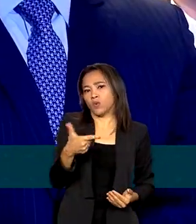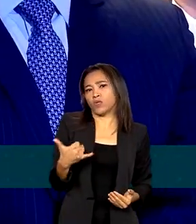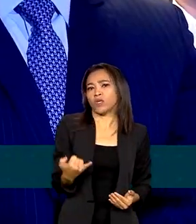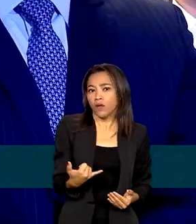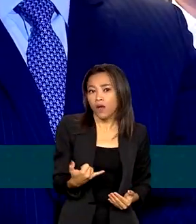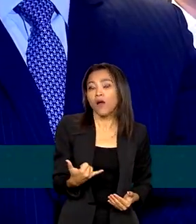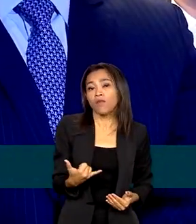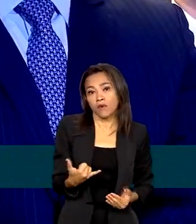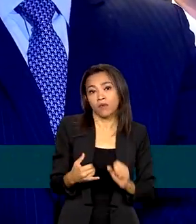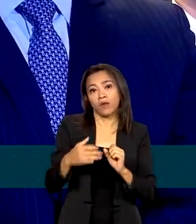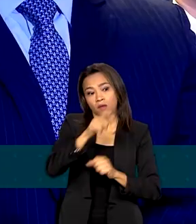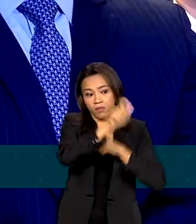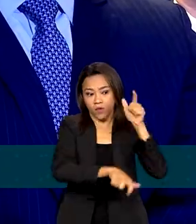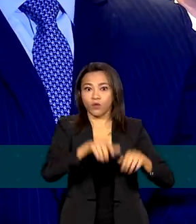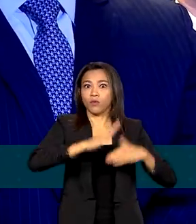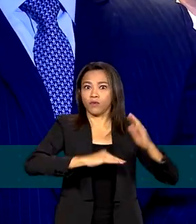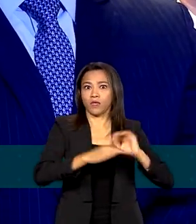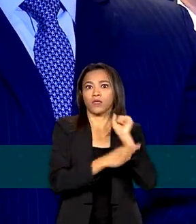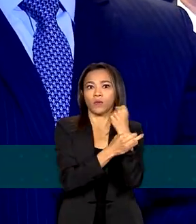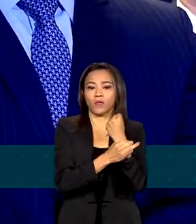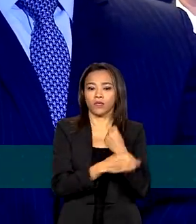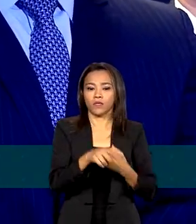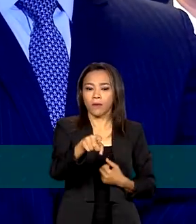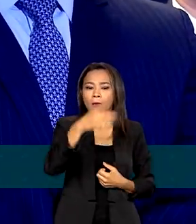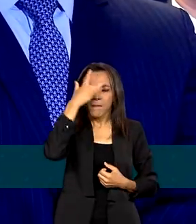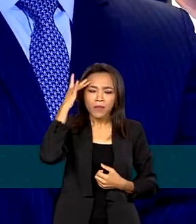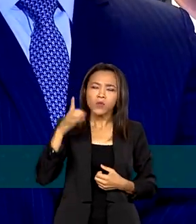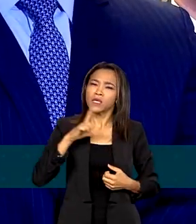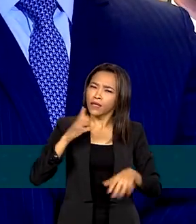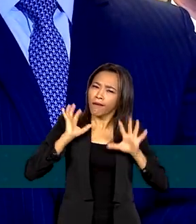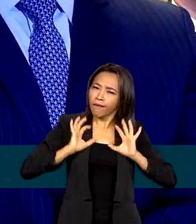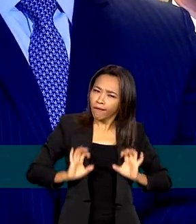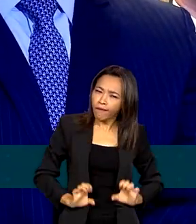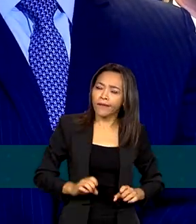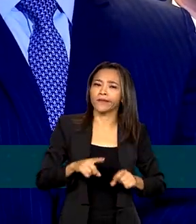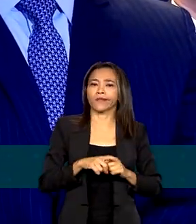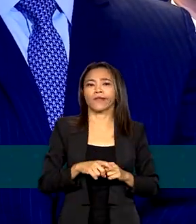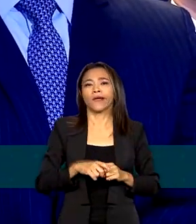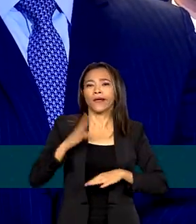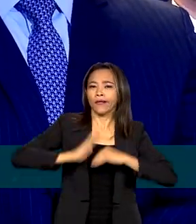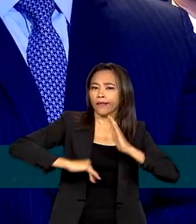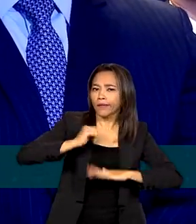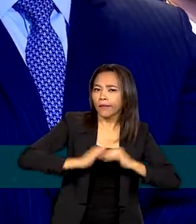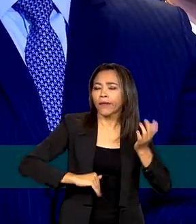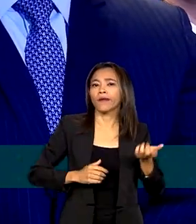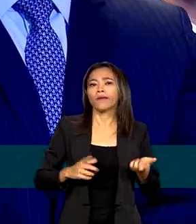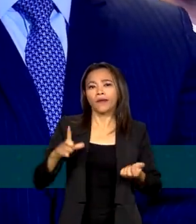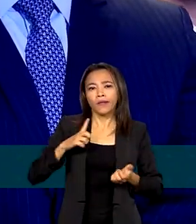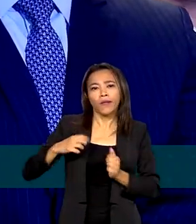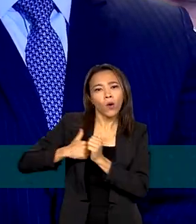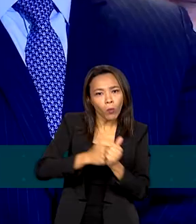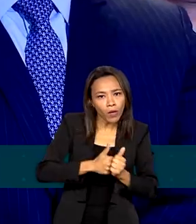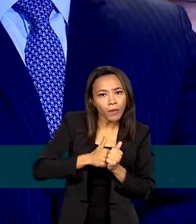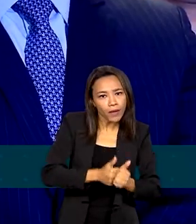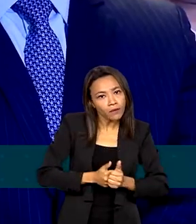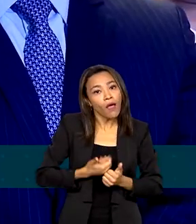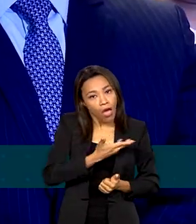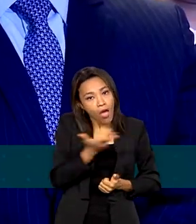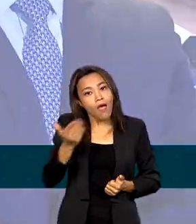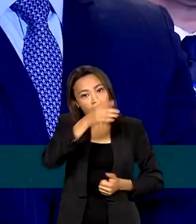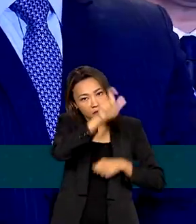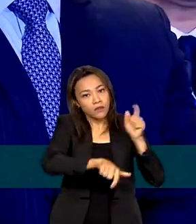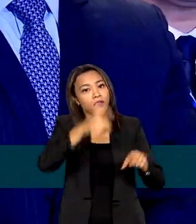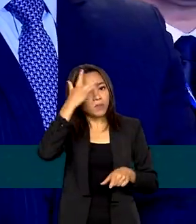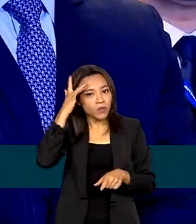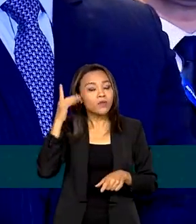treinadas, capacitadas, que têm código de ética, que têm acompanhamento, são as pessoas que devem portar